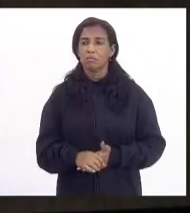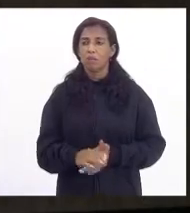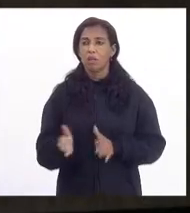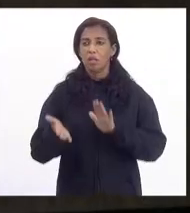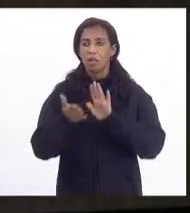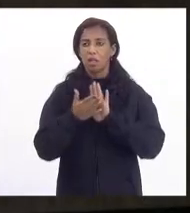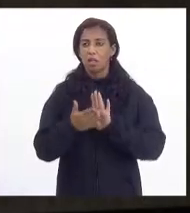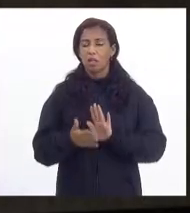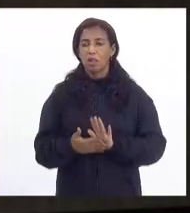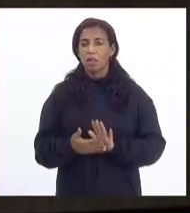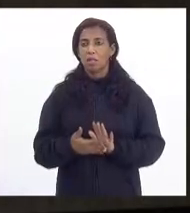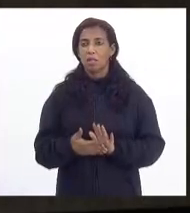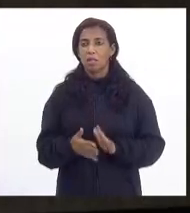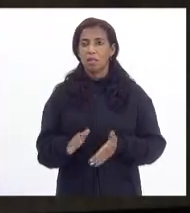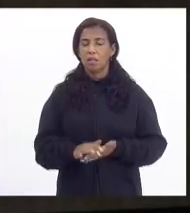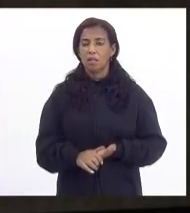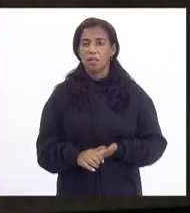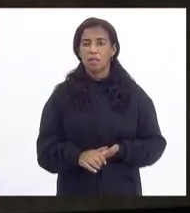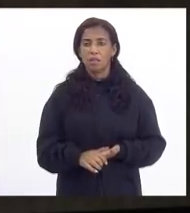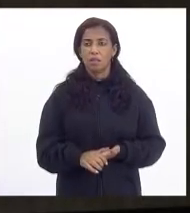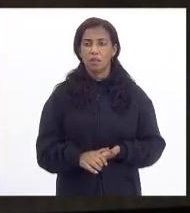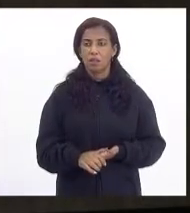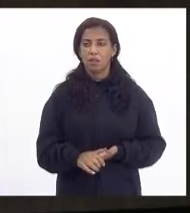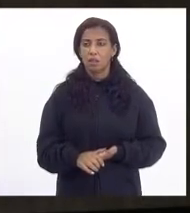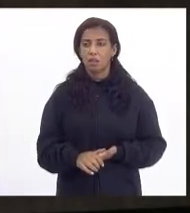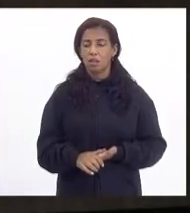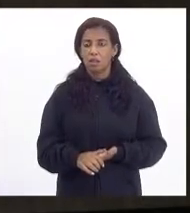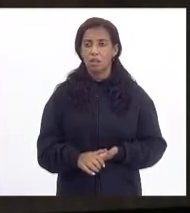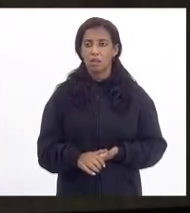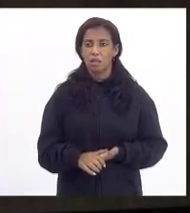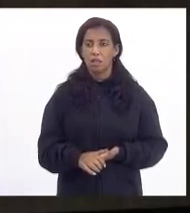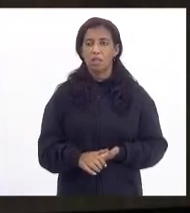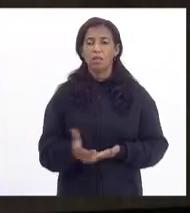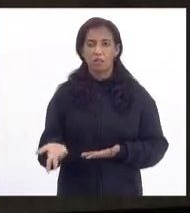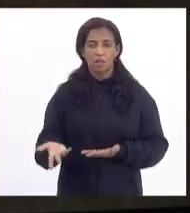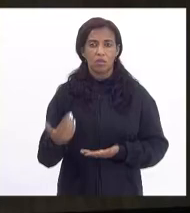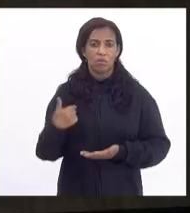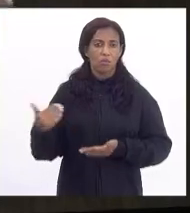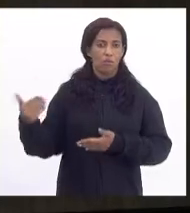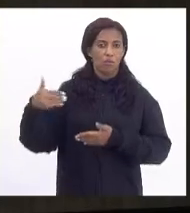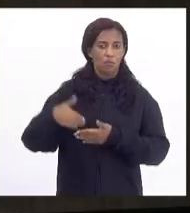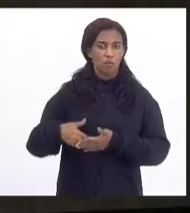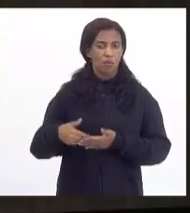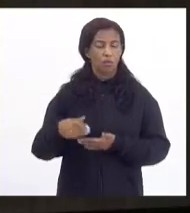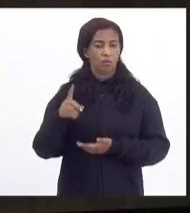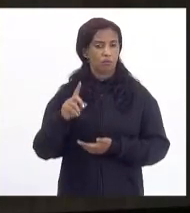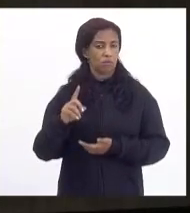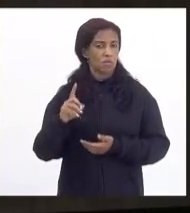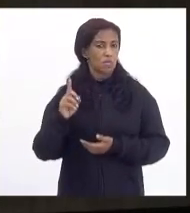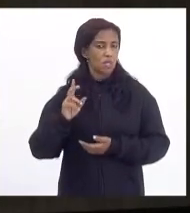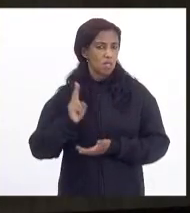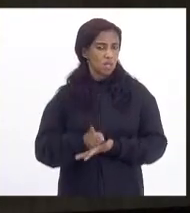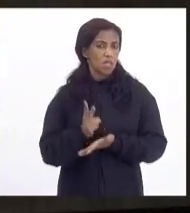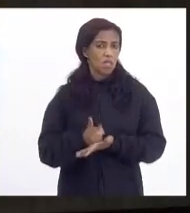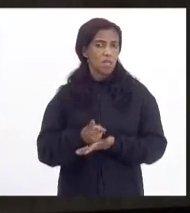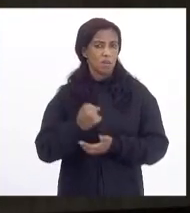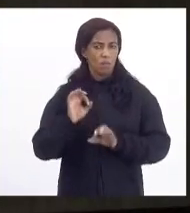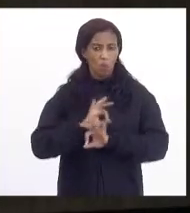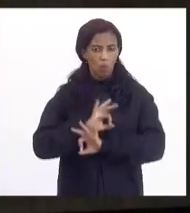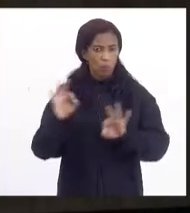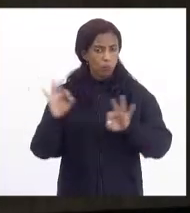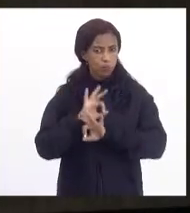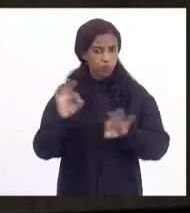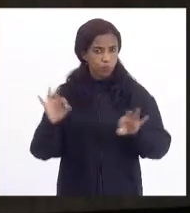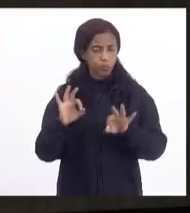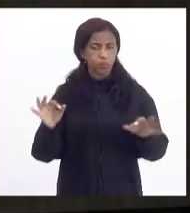O parecerista emitiu o parecer, o deputado Luiz Paulo tinha o voto dele, que sempre muito, muito, excelentemente